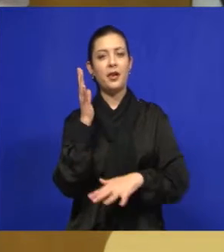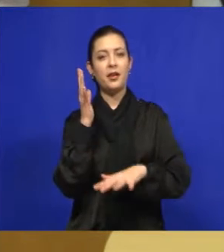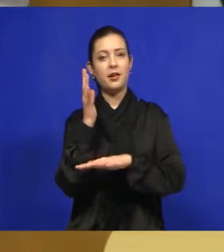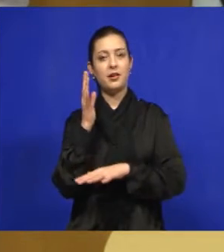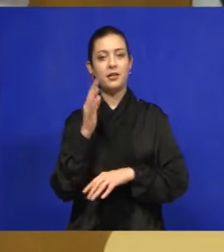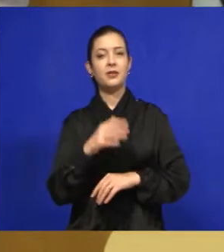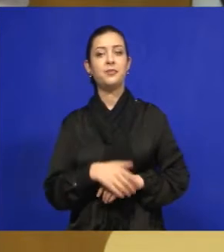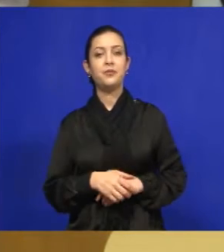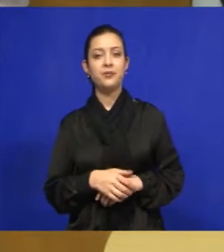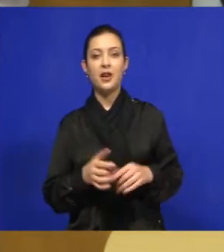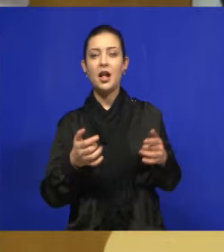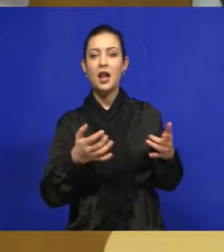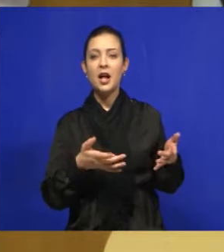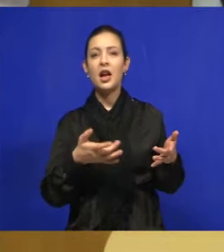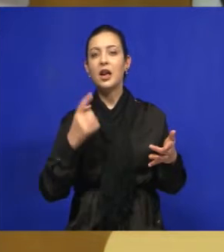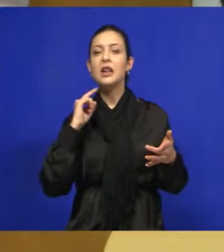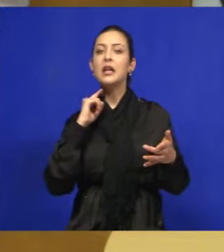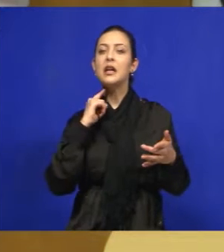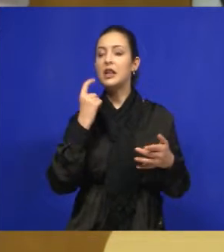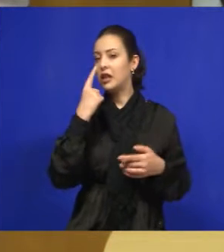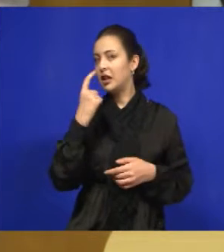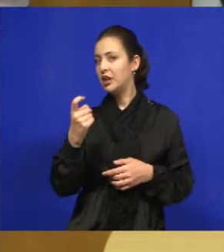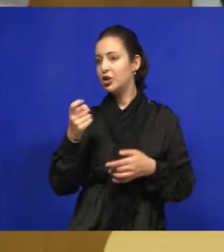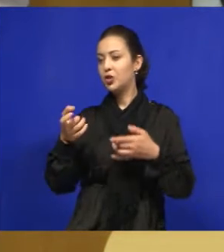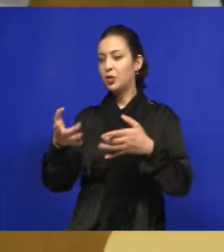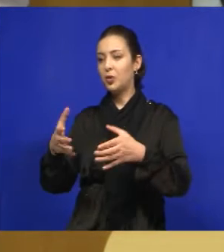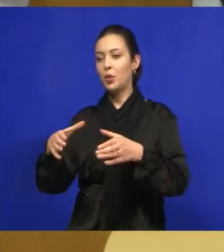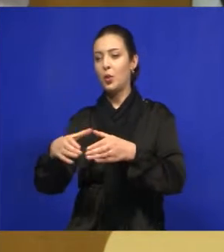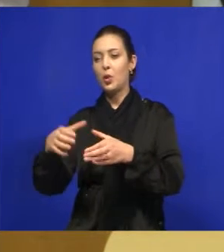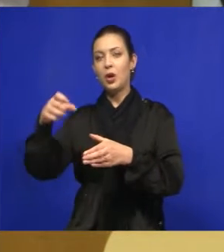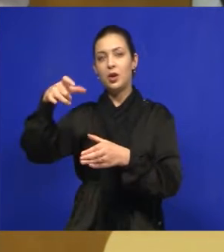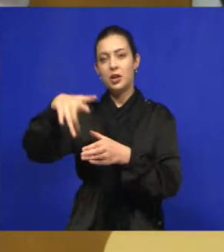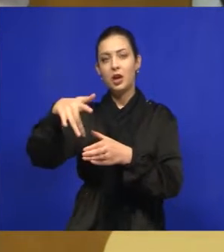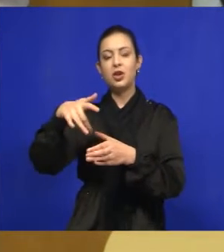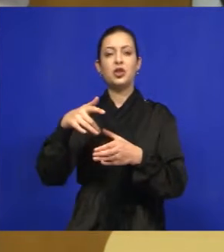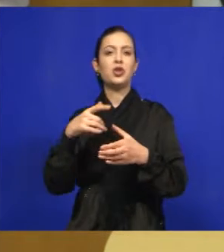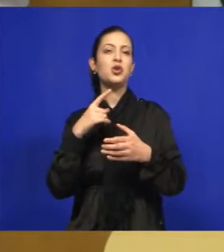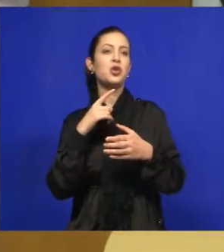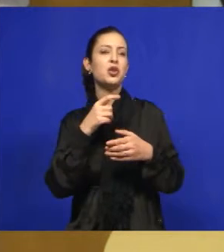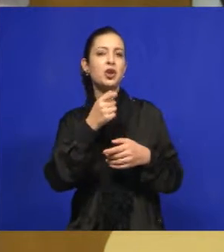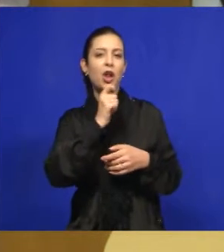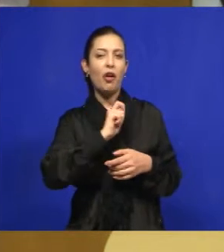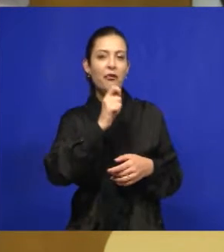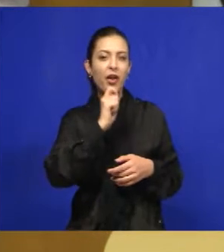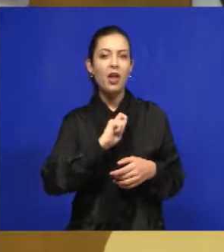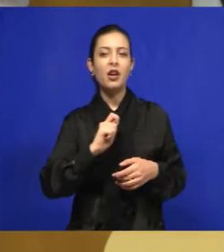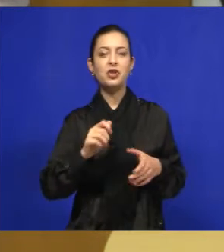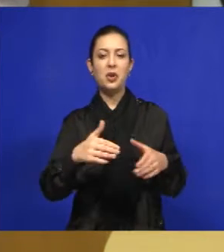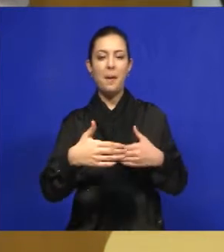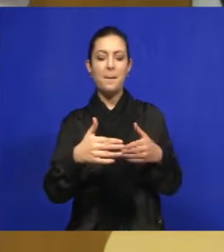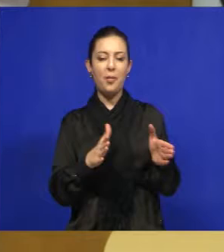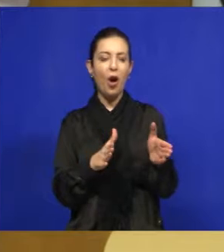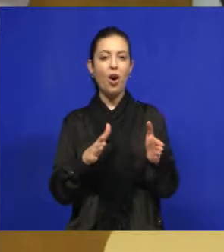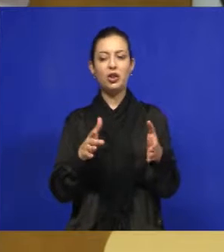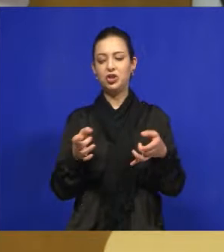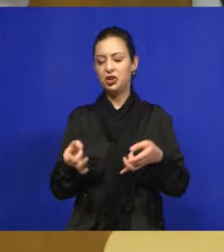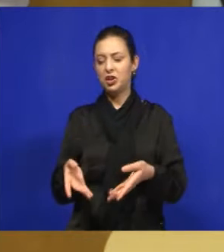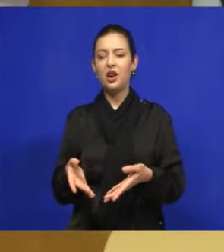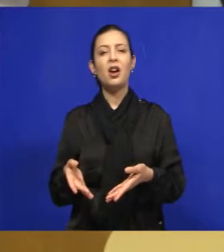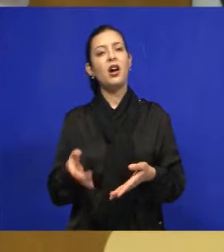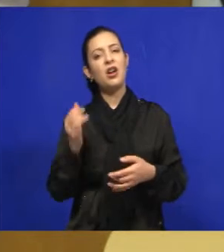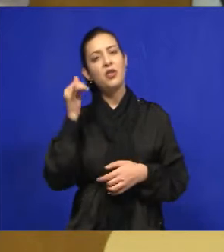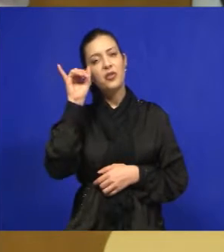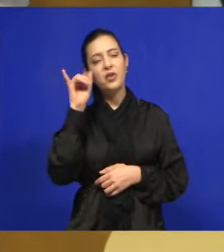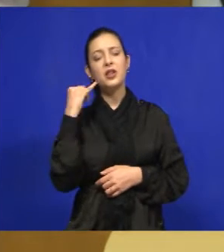cidade. Jogando o lixo no lixo, não jogando papéis de sorvete, potes de sorvete no chão,